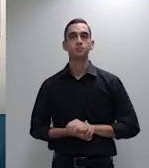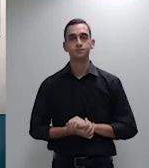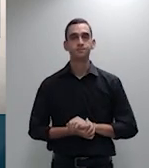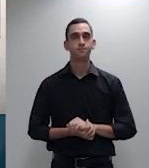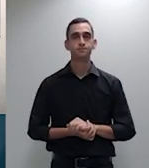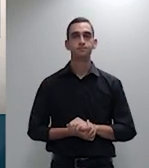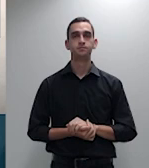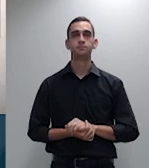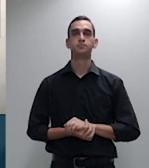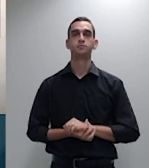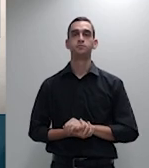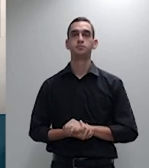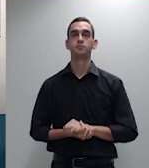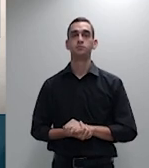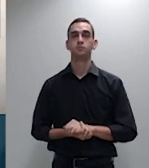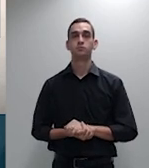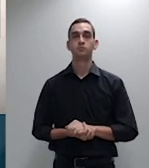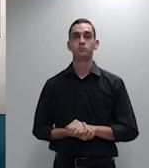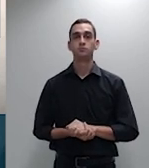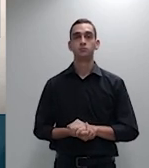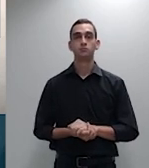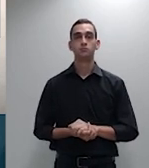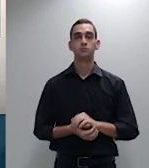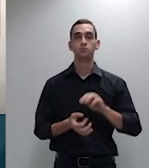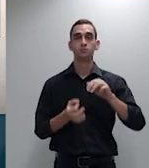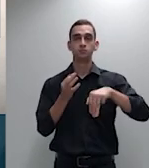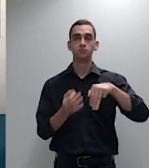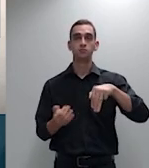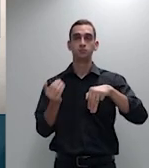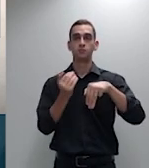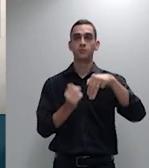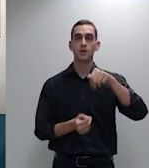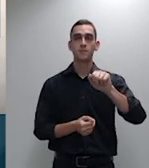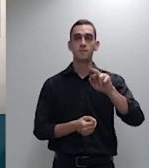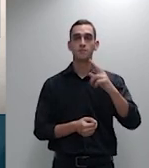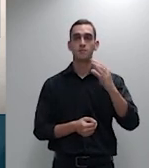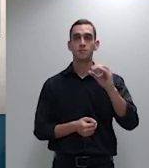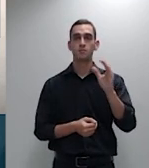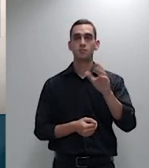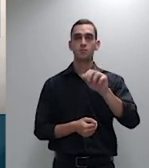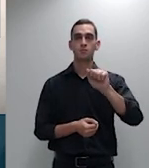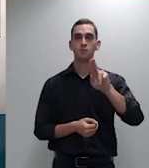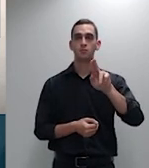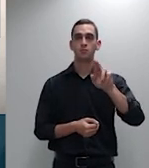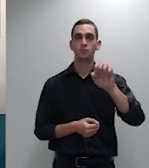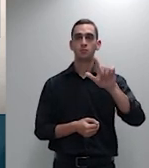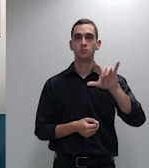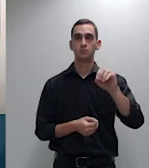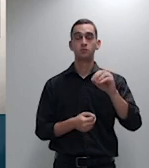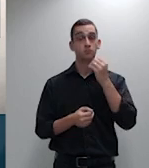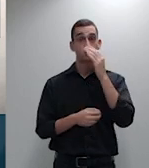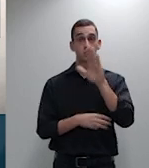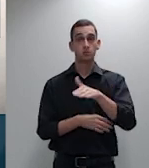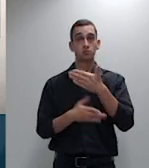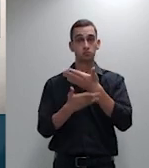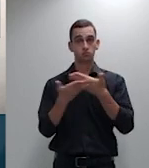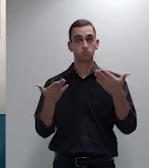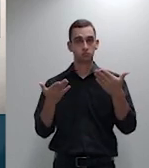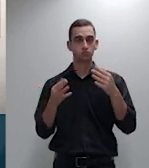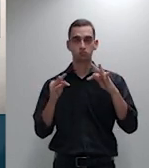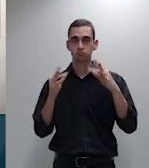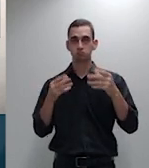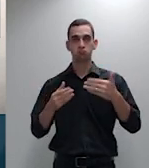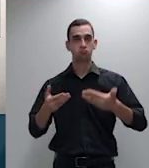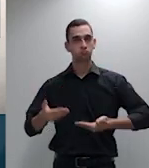Obrigado, ministro Buszi. Ministro Marco Aurélio Belize. Boa tarde, presidente. Boa tarde, colegas, servidores, senhoras e senhores